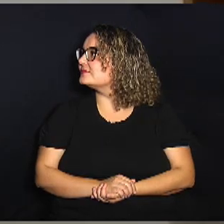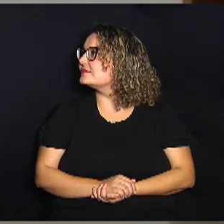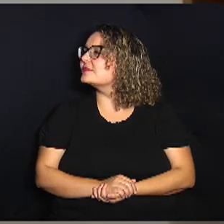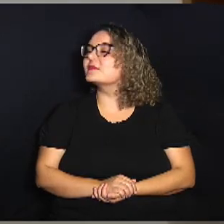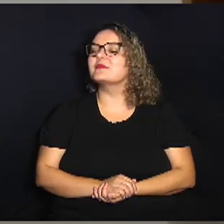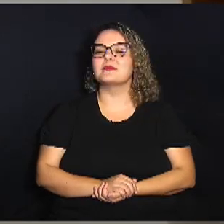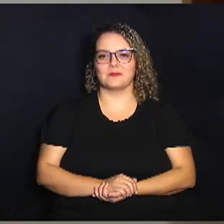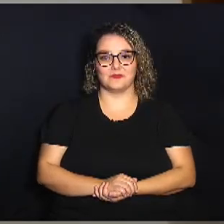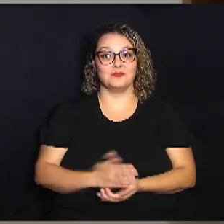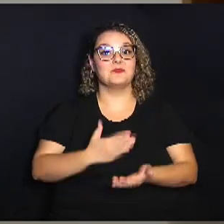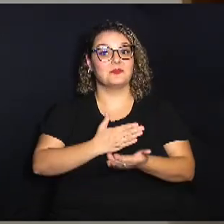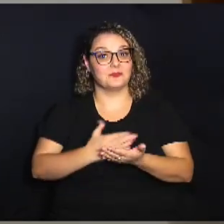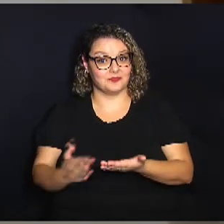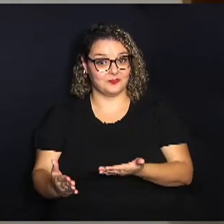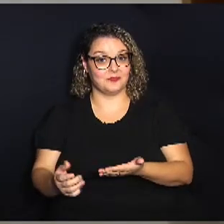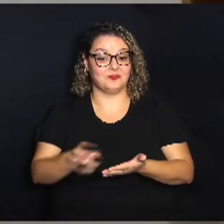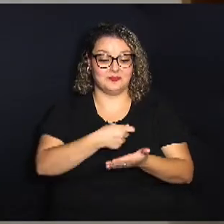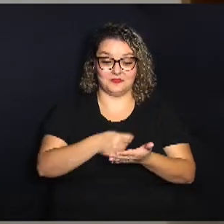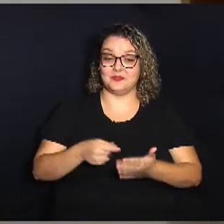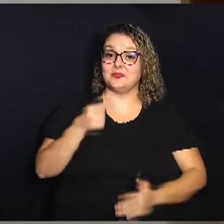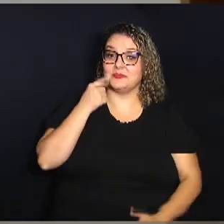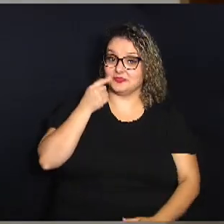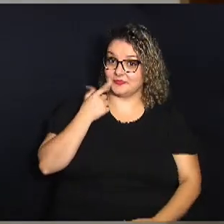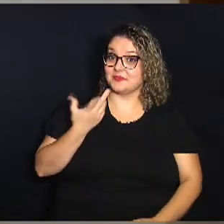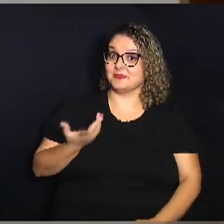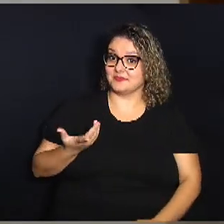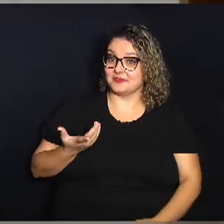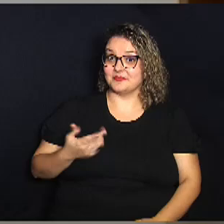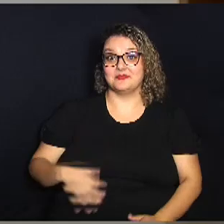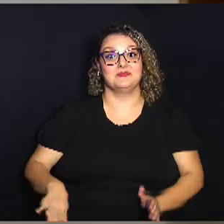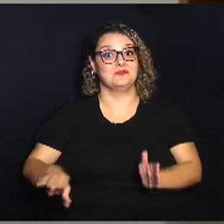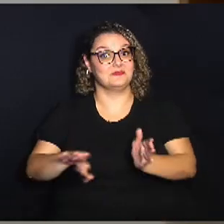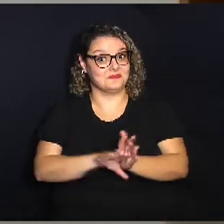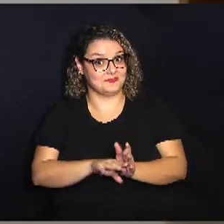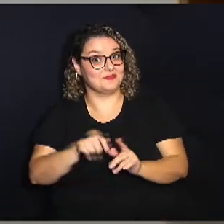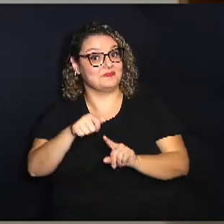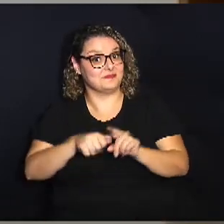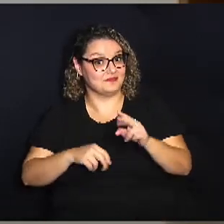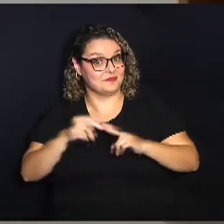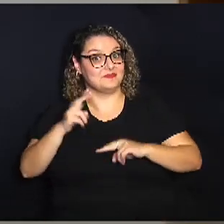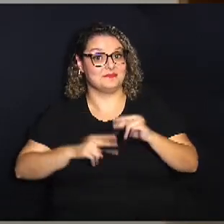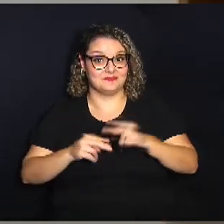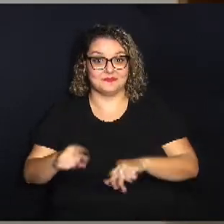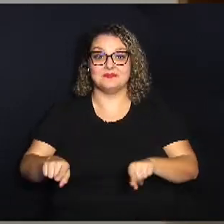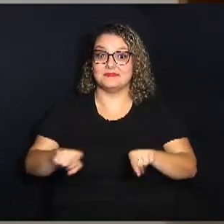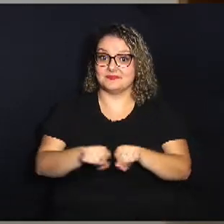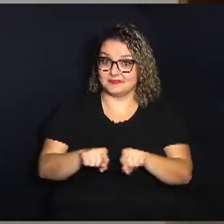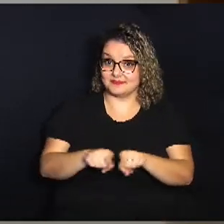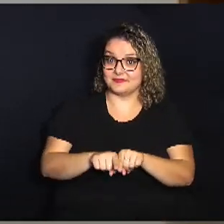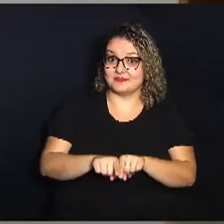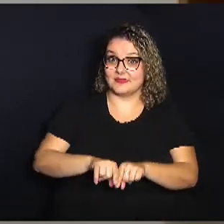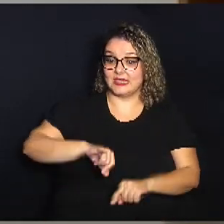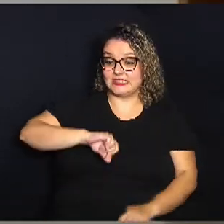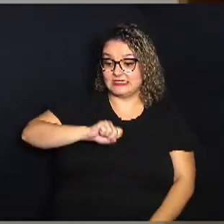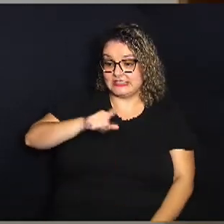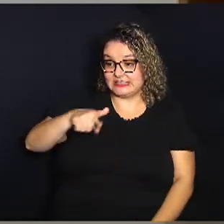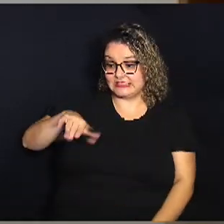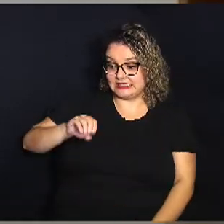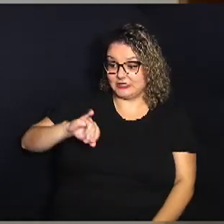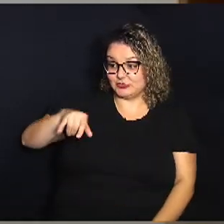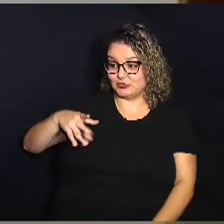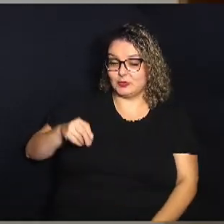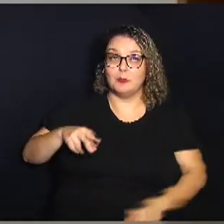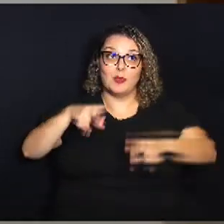está começando mais um na ponta do lápis e com a chegada do mês de junho chega também a época de São João bandeirinhas